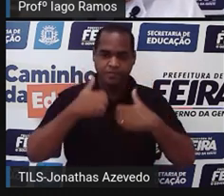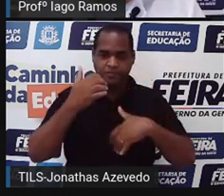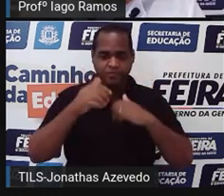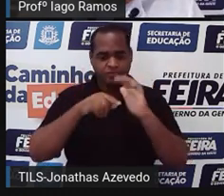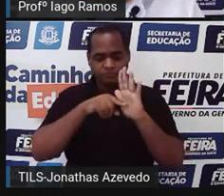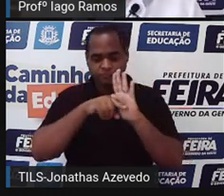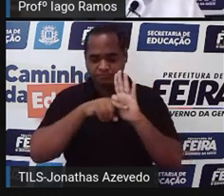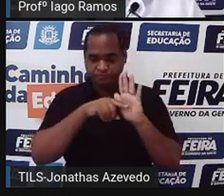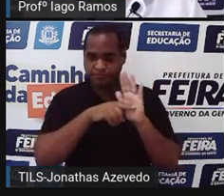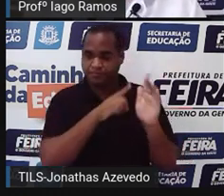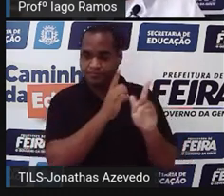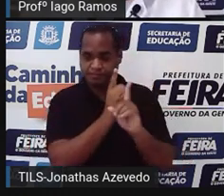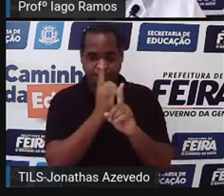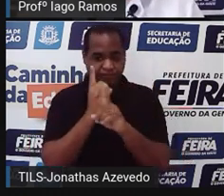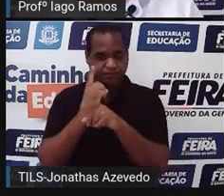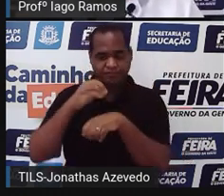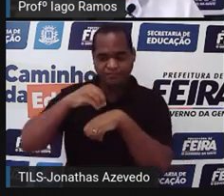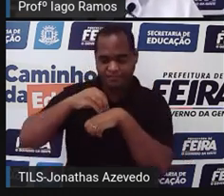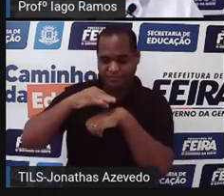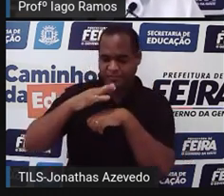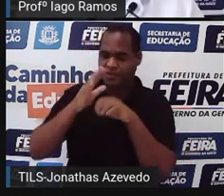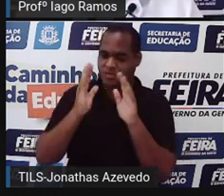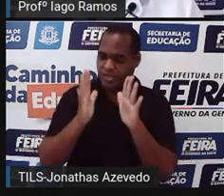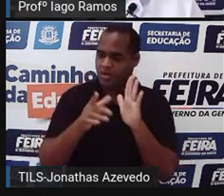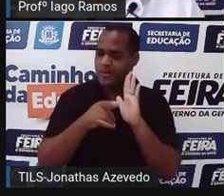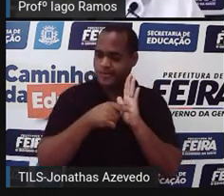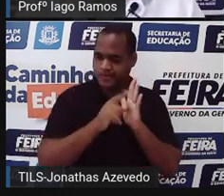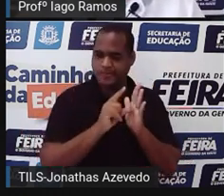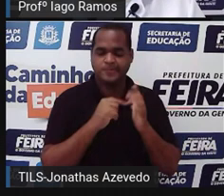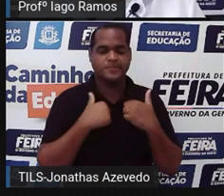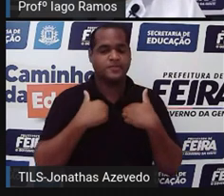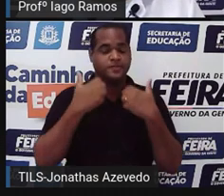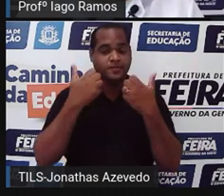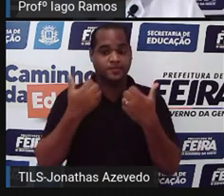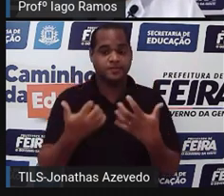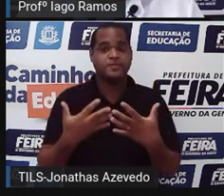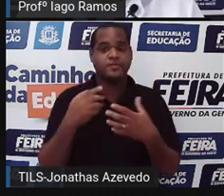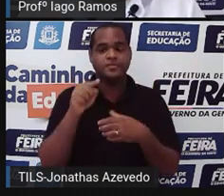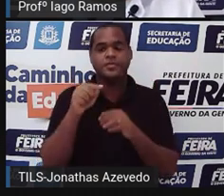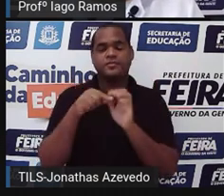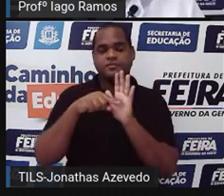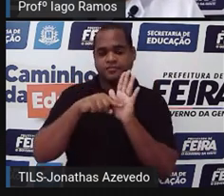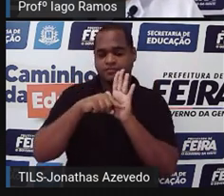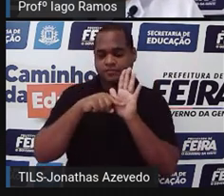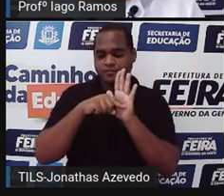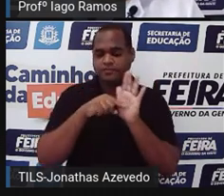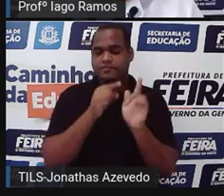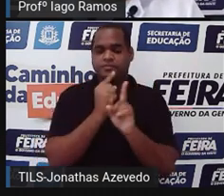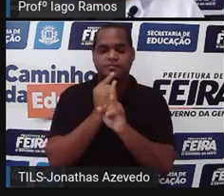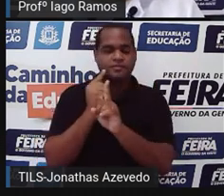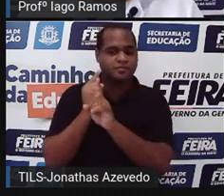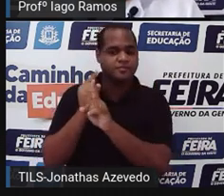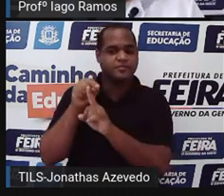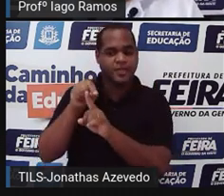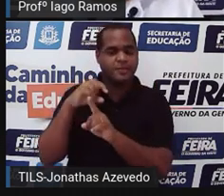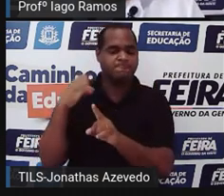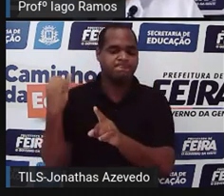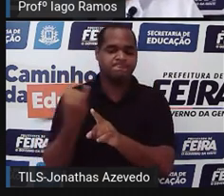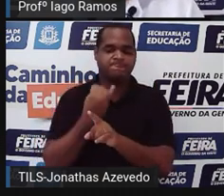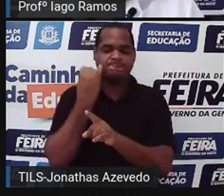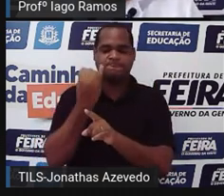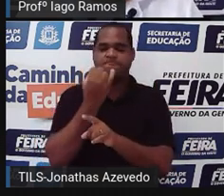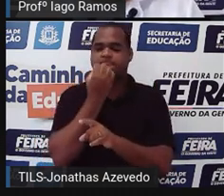feita e que eu já trouxe na aula de antes, né? E essa pesquisa é uma pesquisa bastante importante,